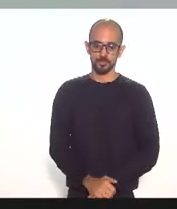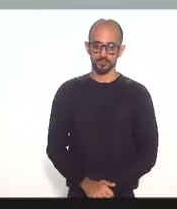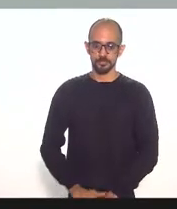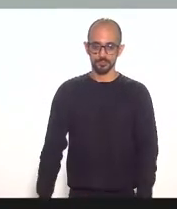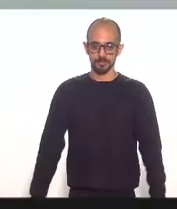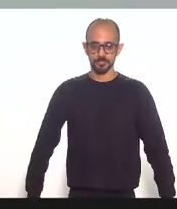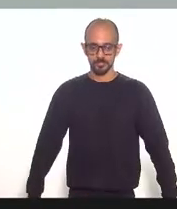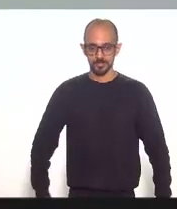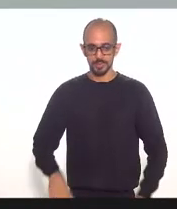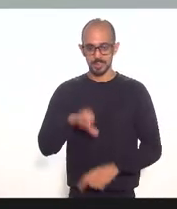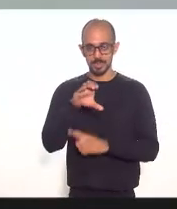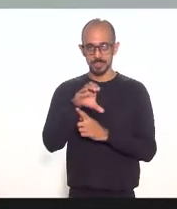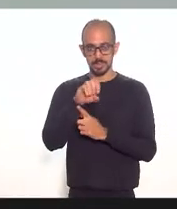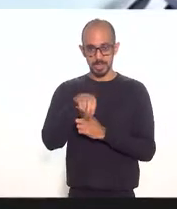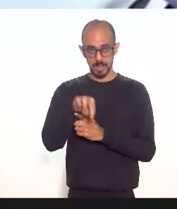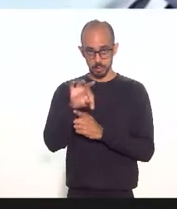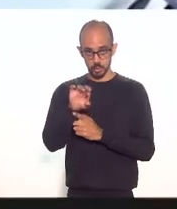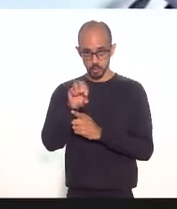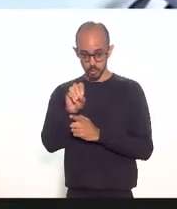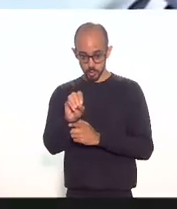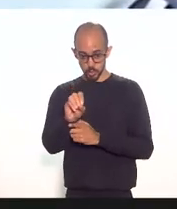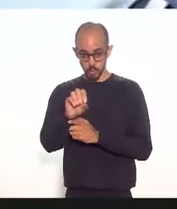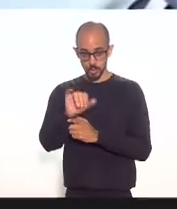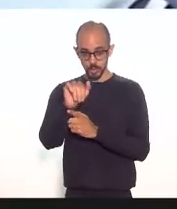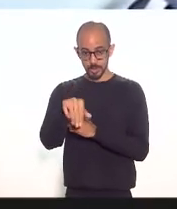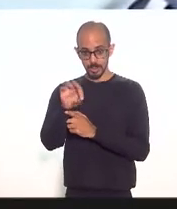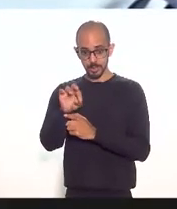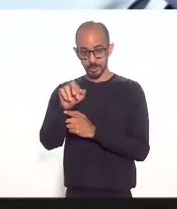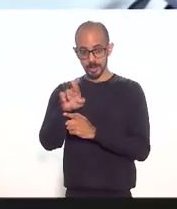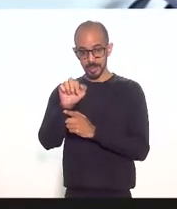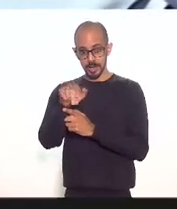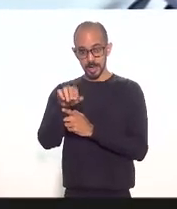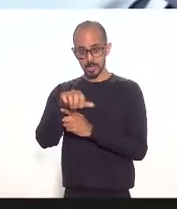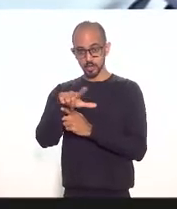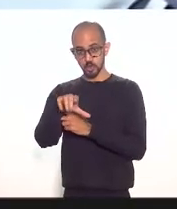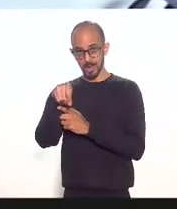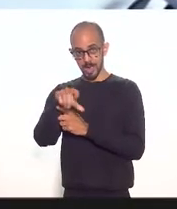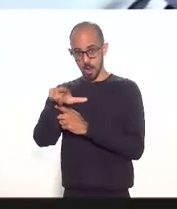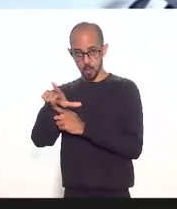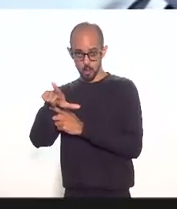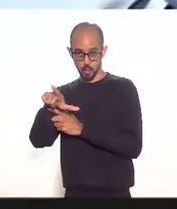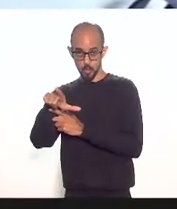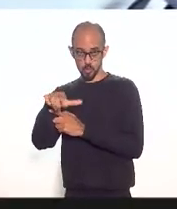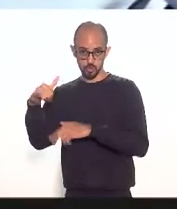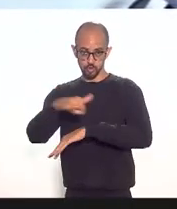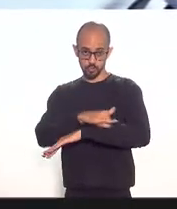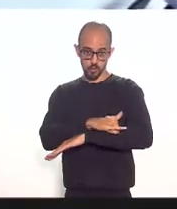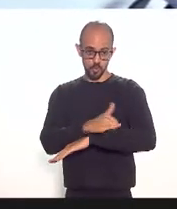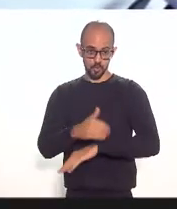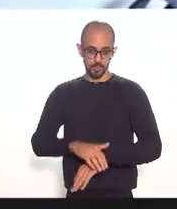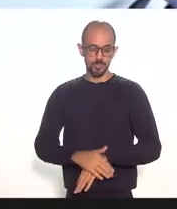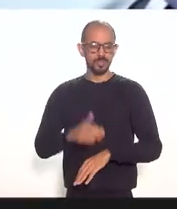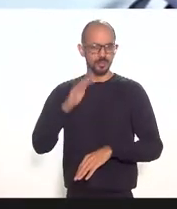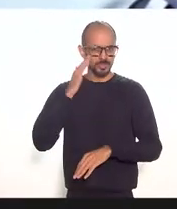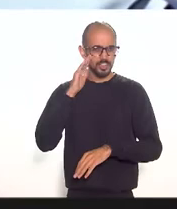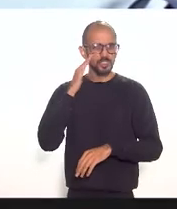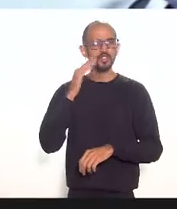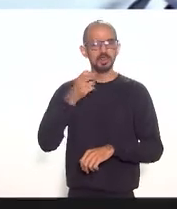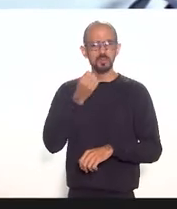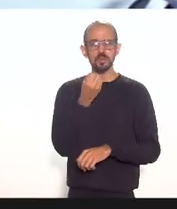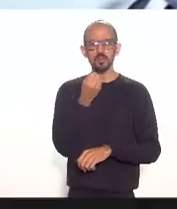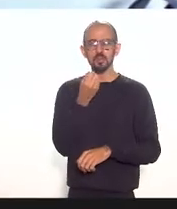tá bom tá entendido aqui centro internacional